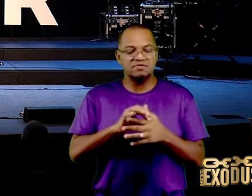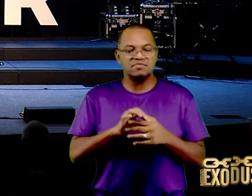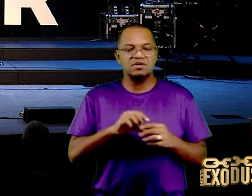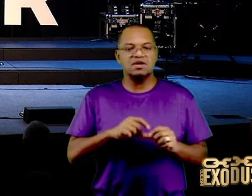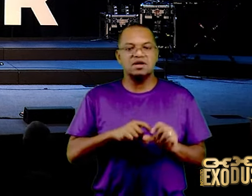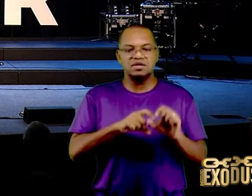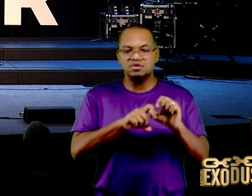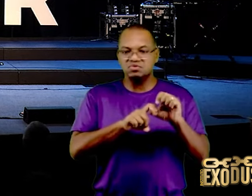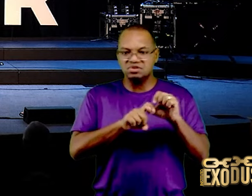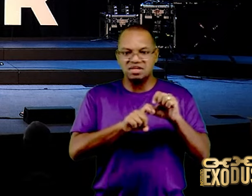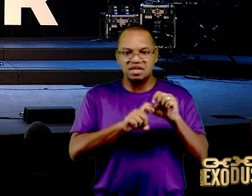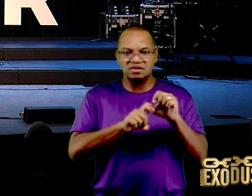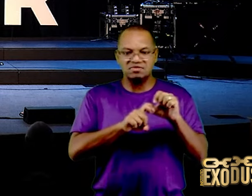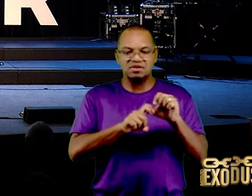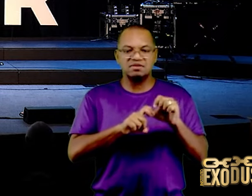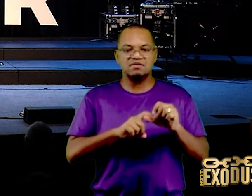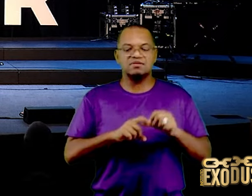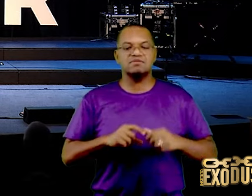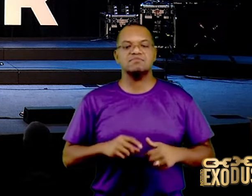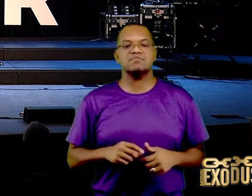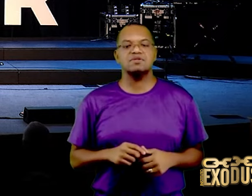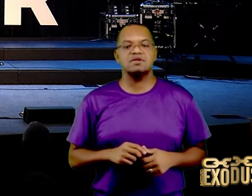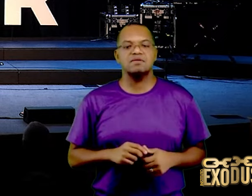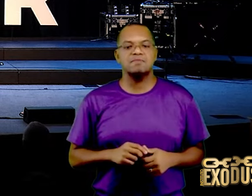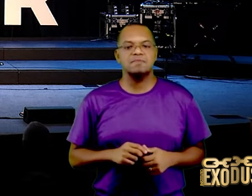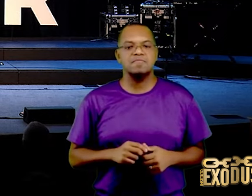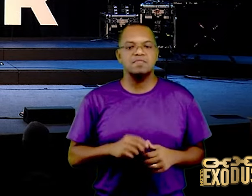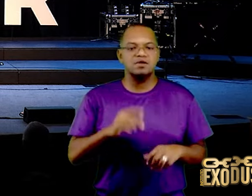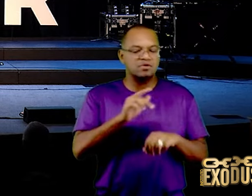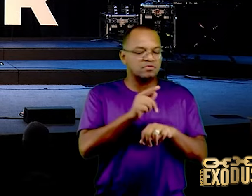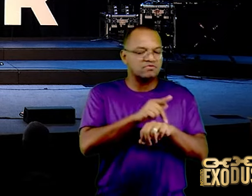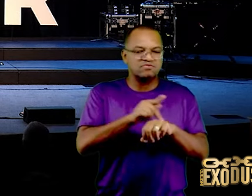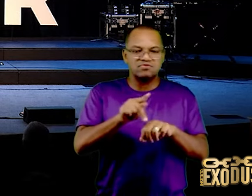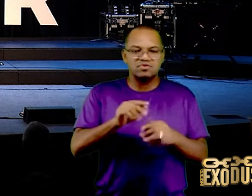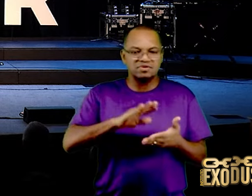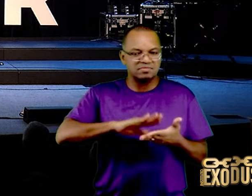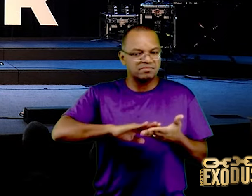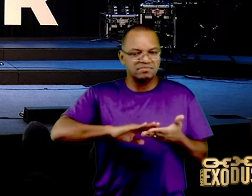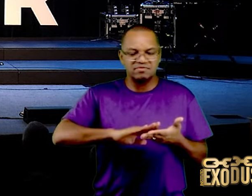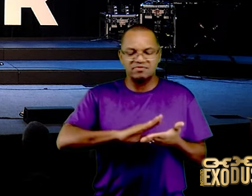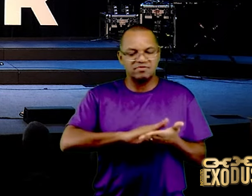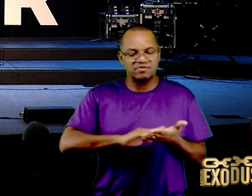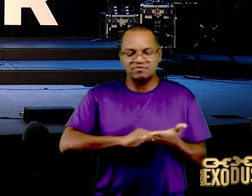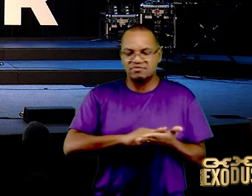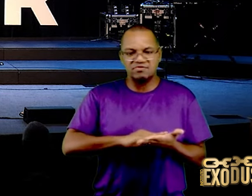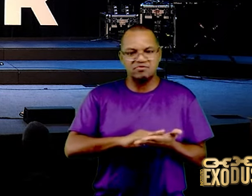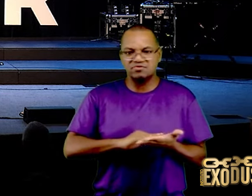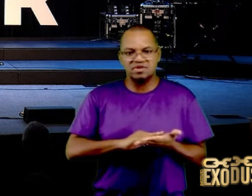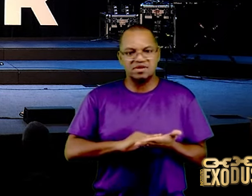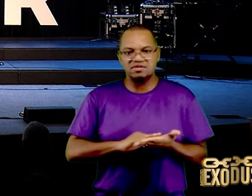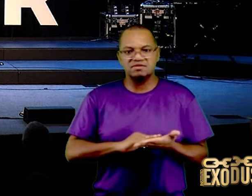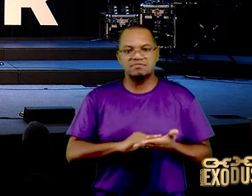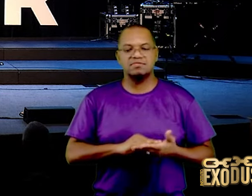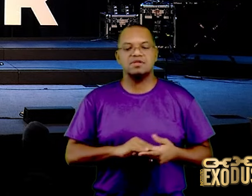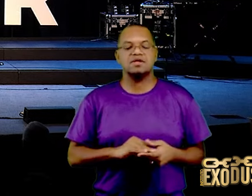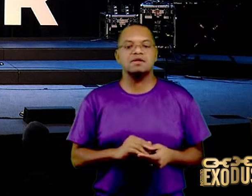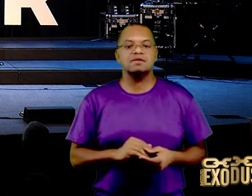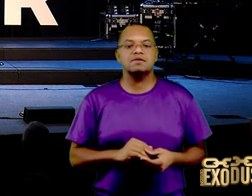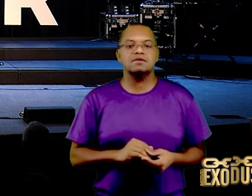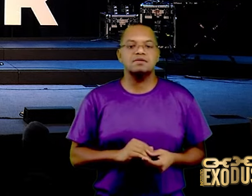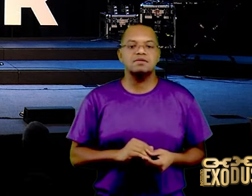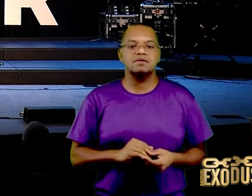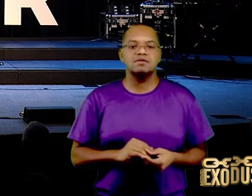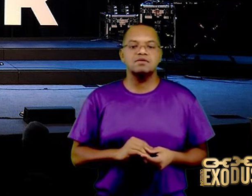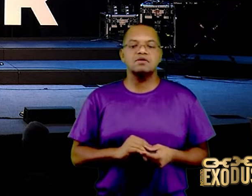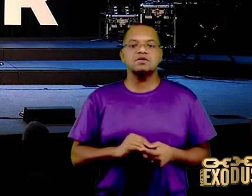prostituição, impureza, ó a falta de pureza aí, a sujeira, lacívia, a imoralidade da mente, a